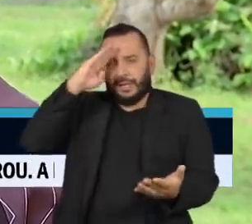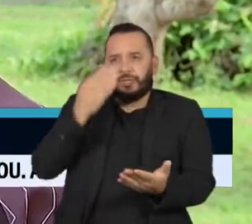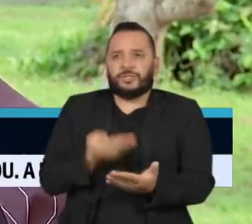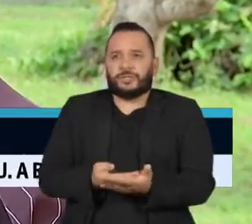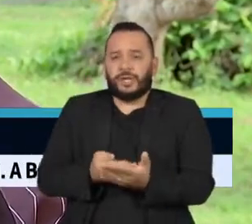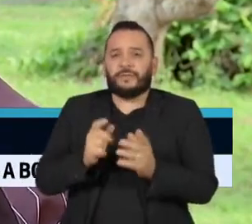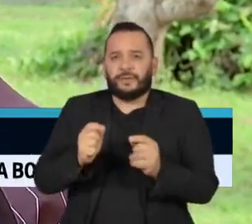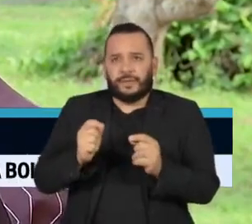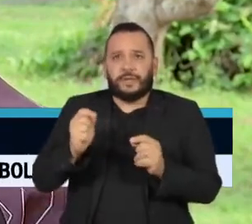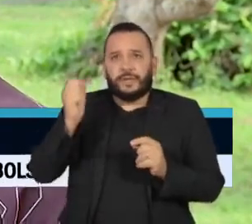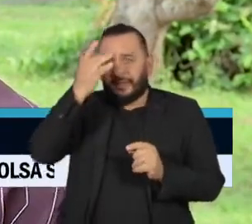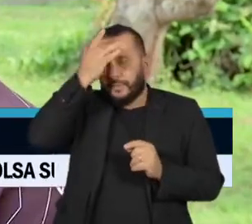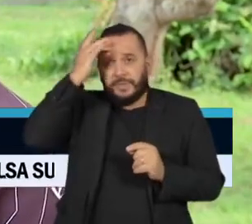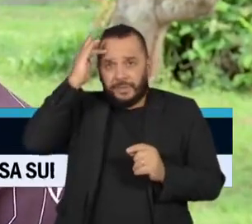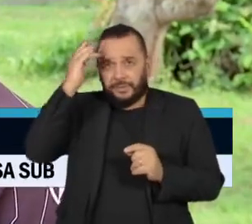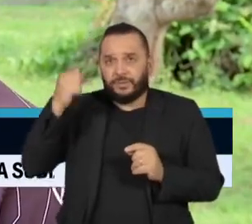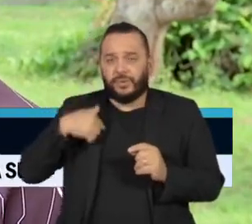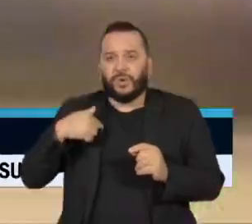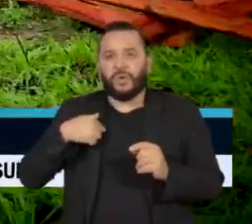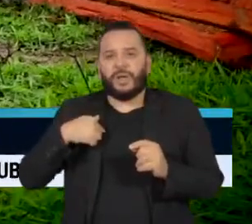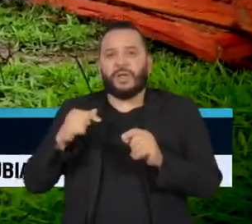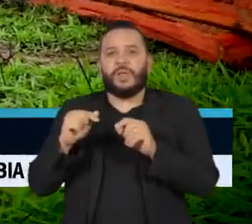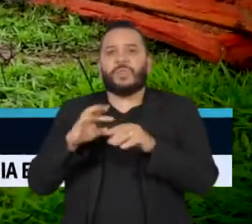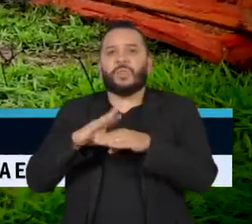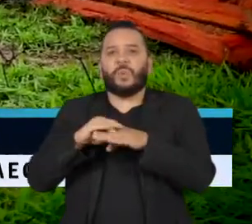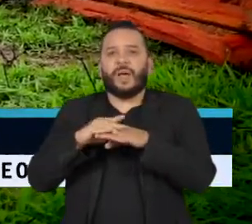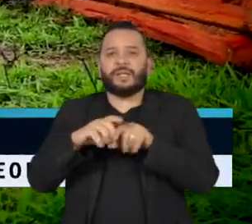impacto, mesmo que tem doença para a gente.